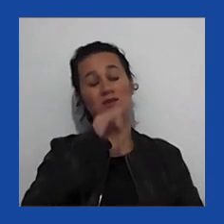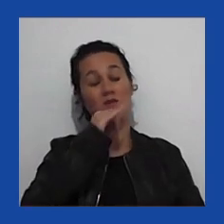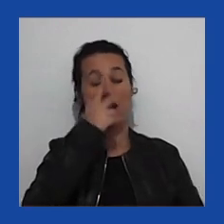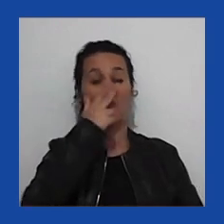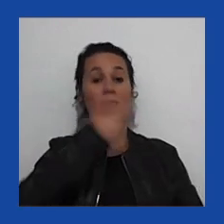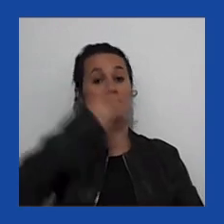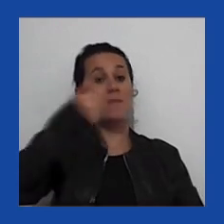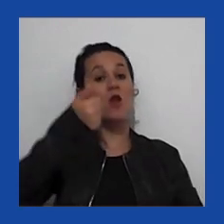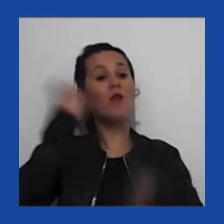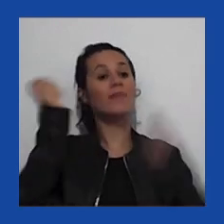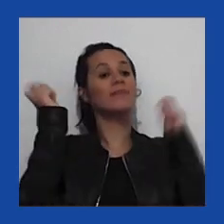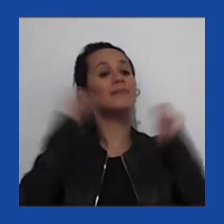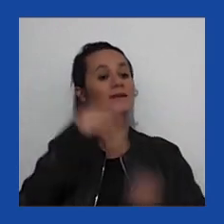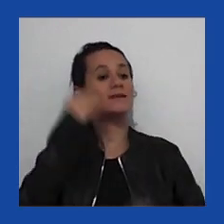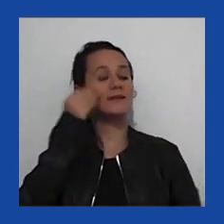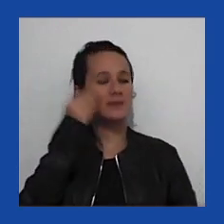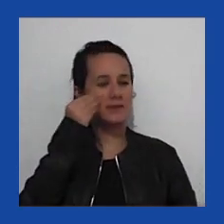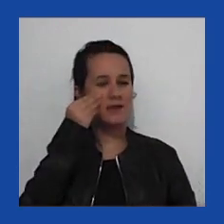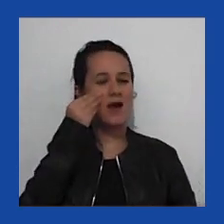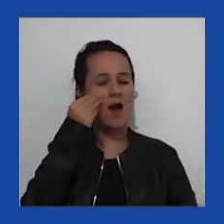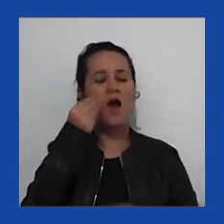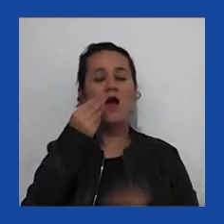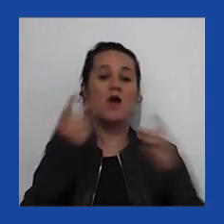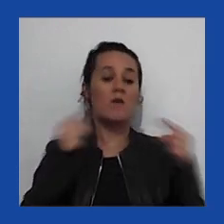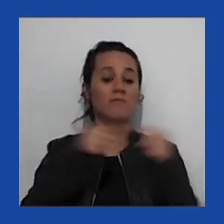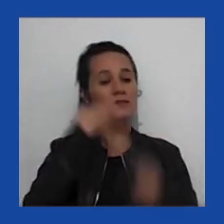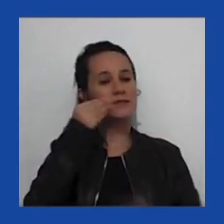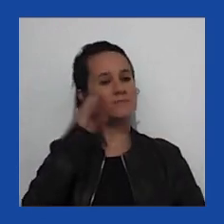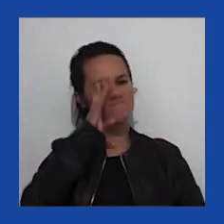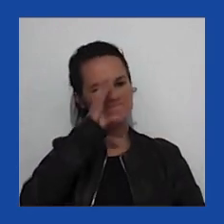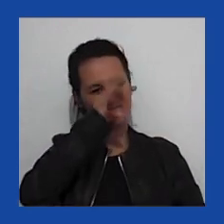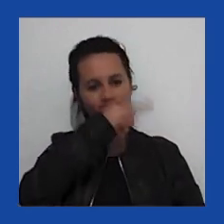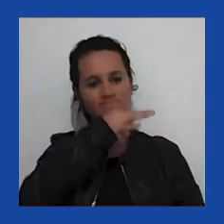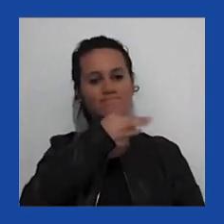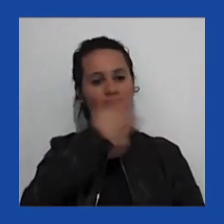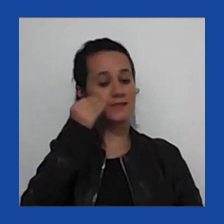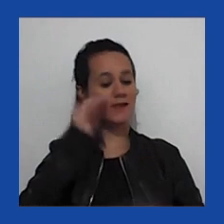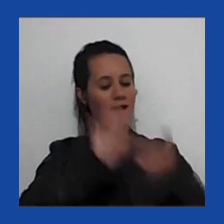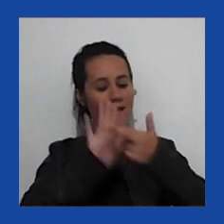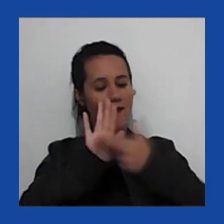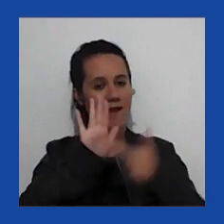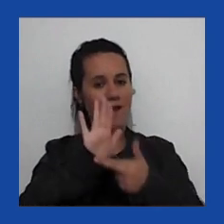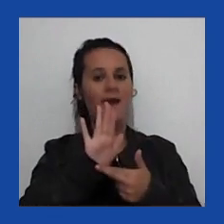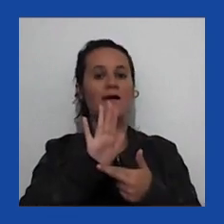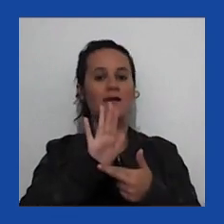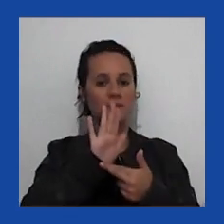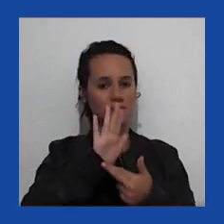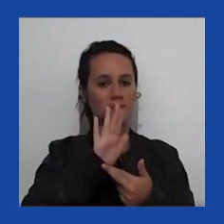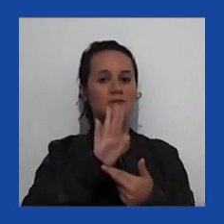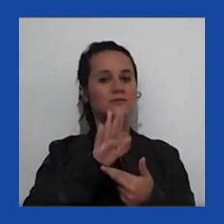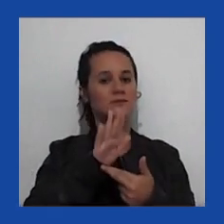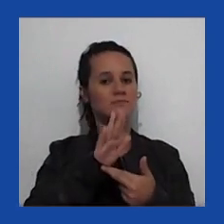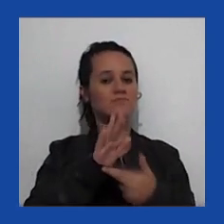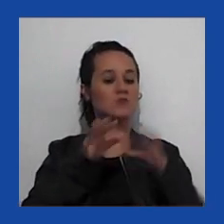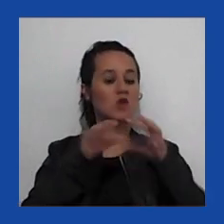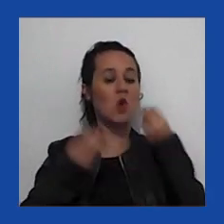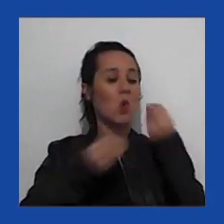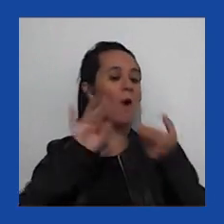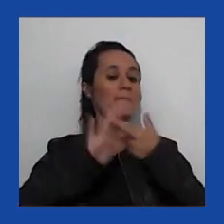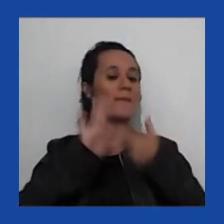enfrentar isso por parte do setor privado é insistir nas regras da competição, da regulação,